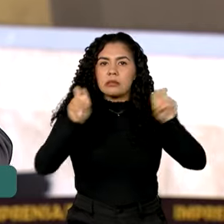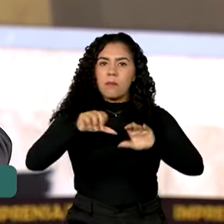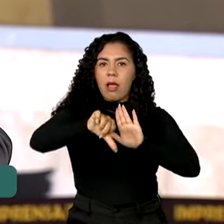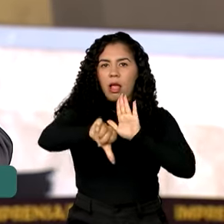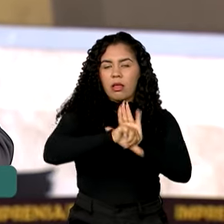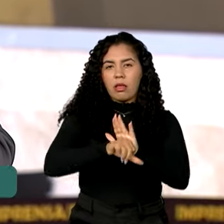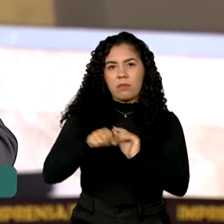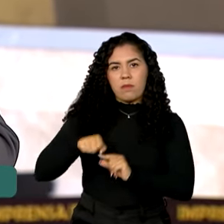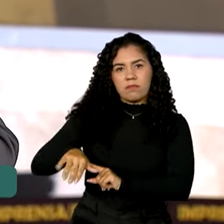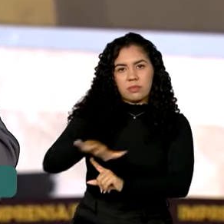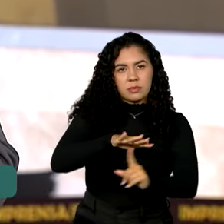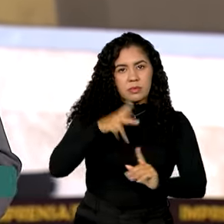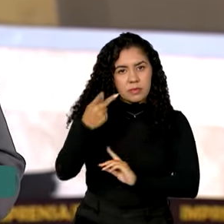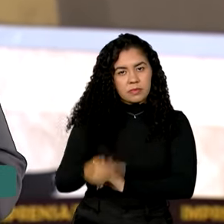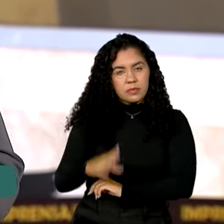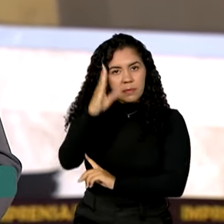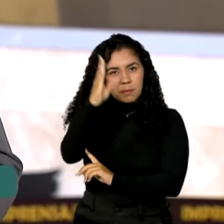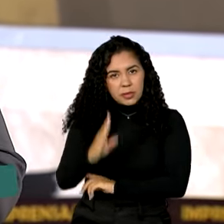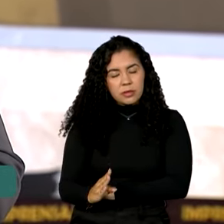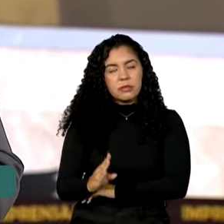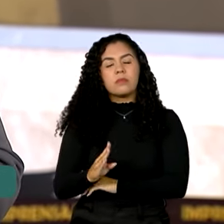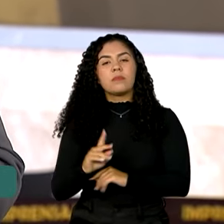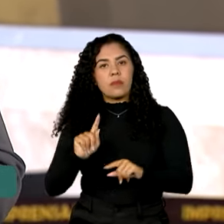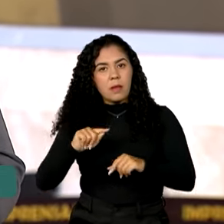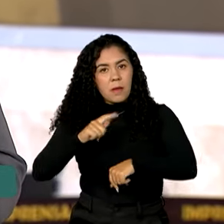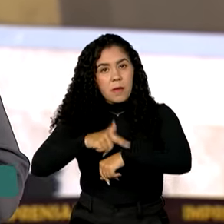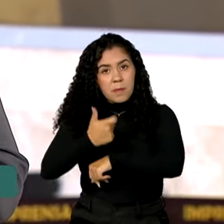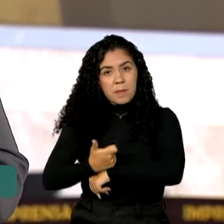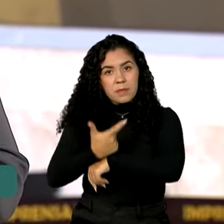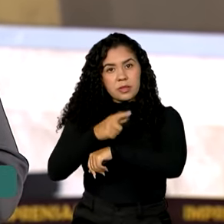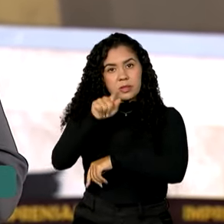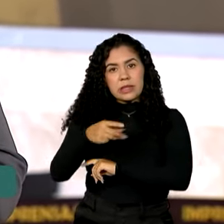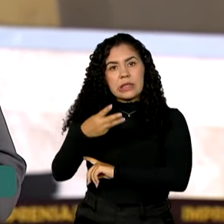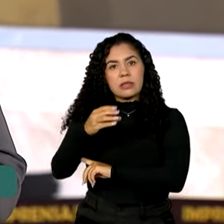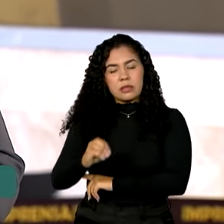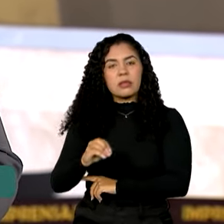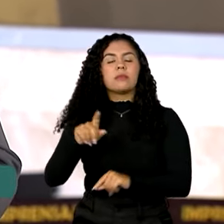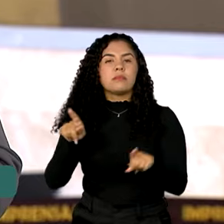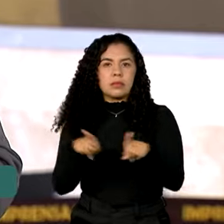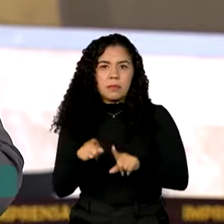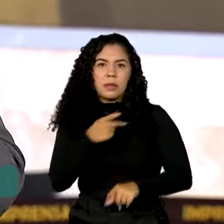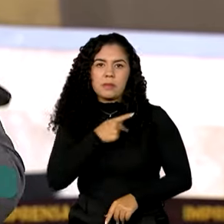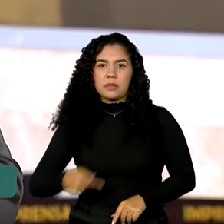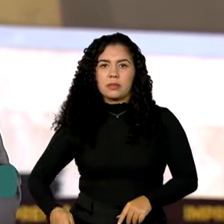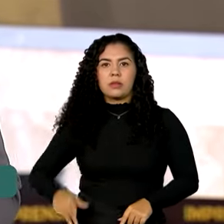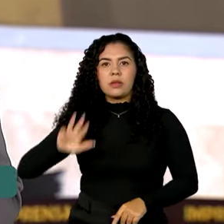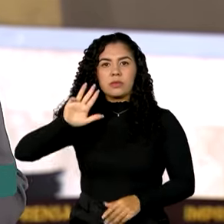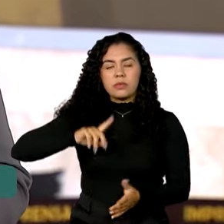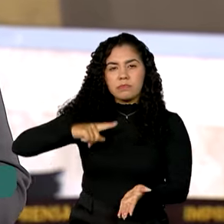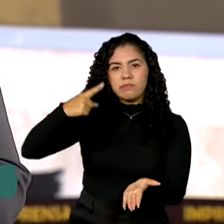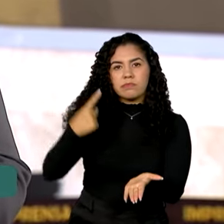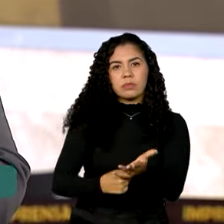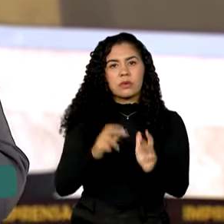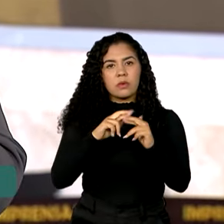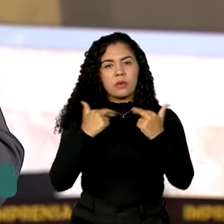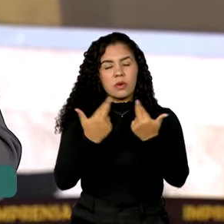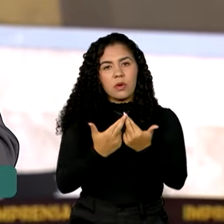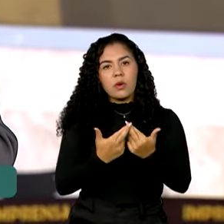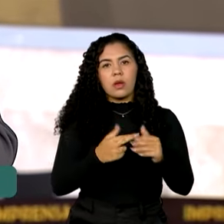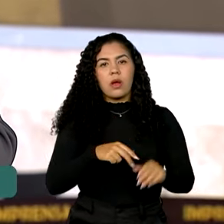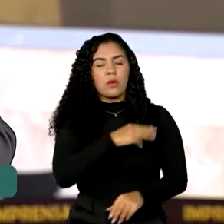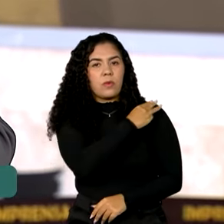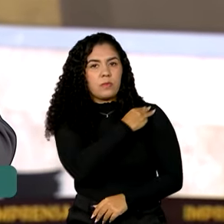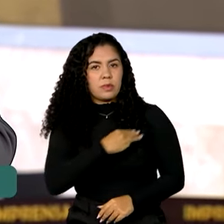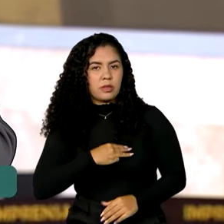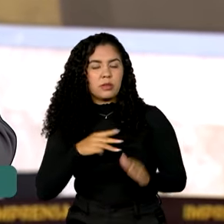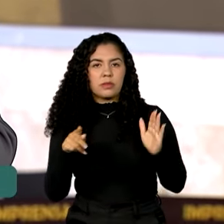aqui no país. Também, logo depois, meio dia e meio, está previsto mais um encontro do presidente Lula, mais uma vez com o ministro da Justiça e